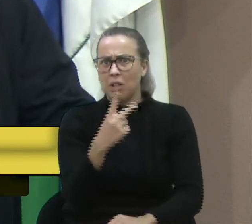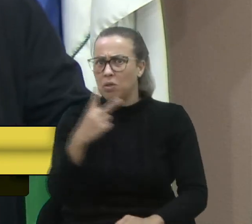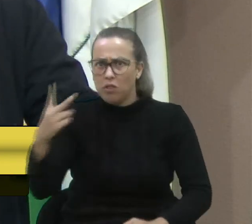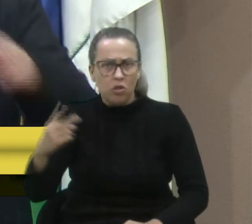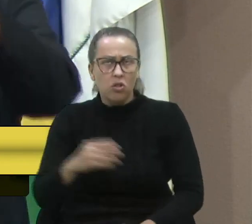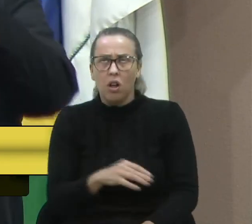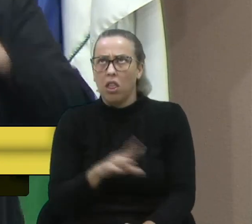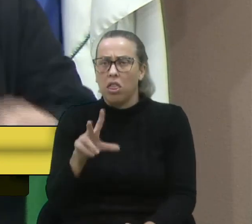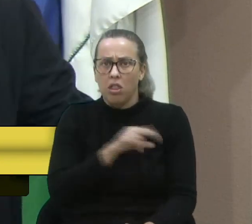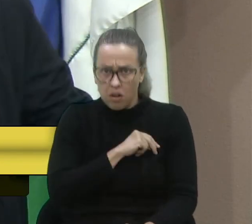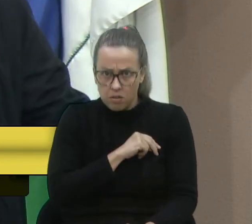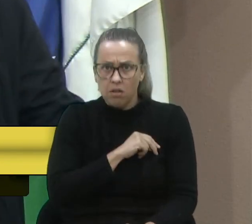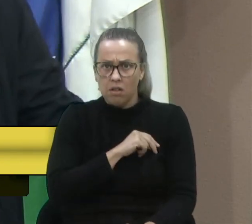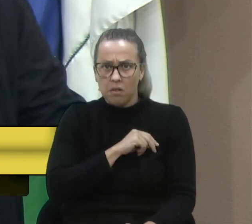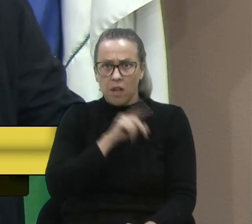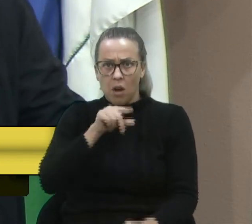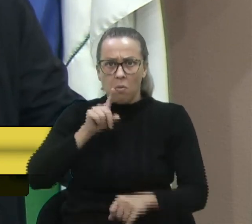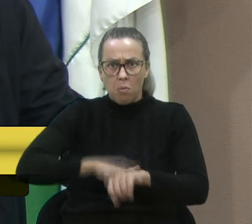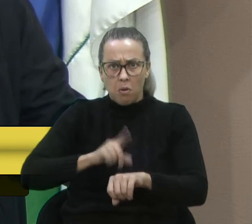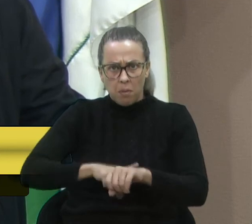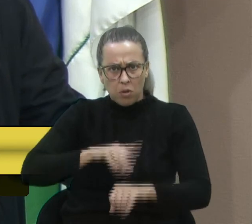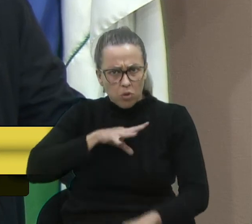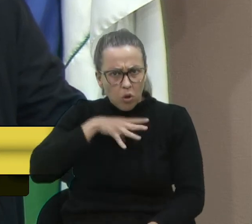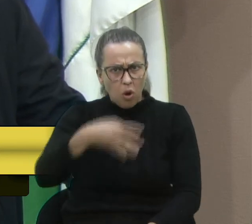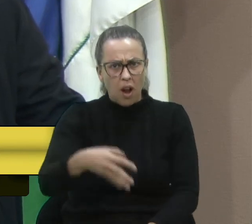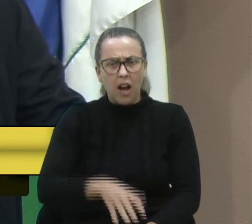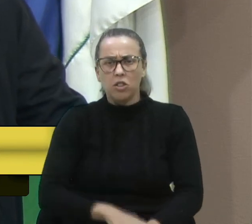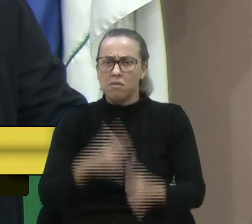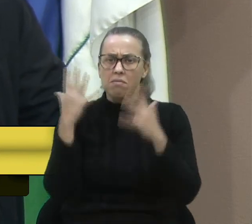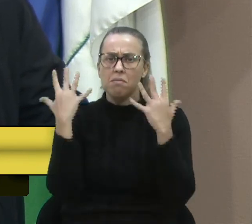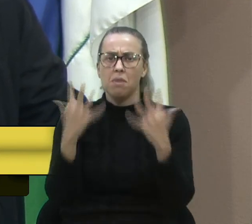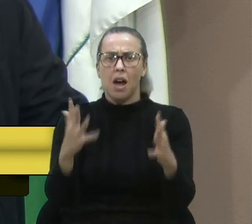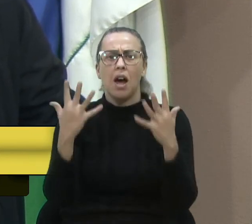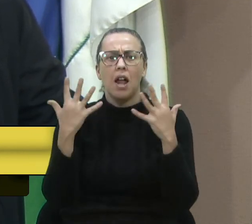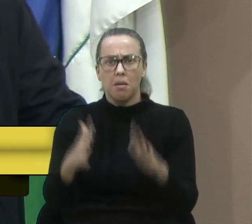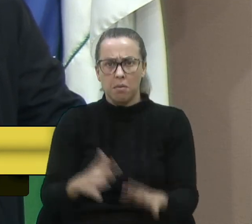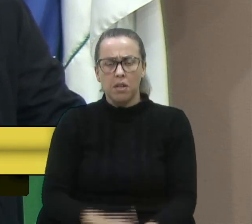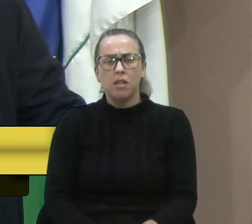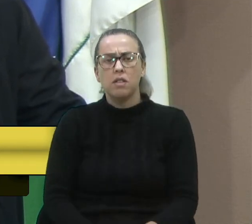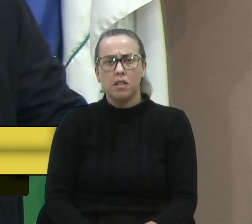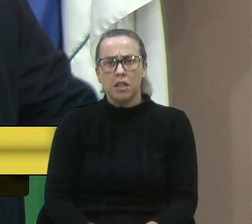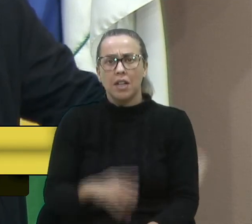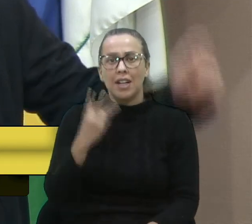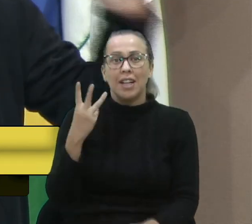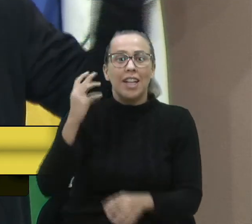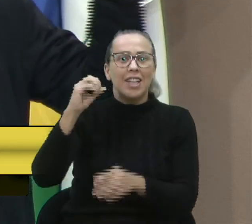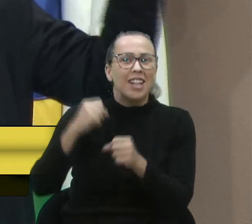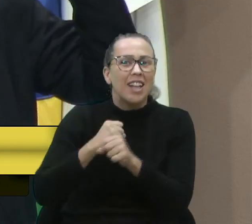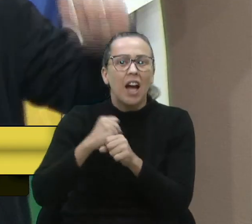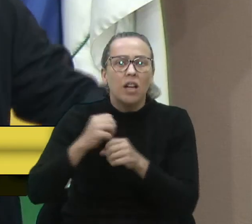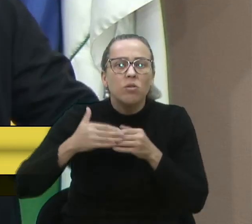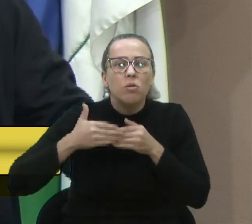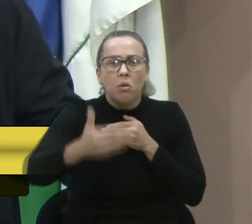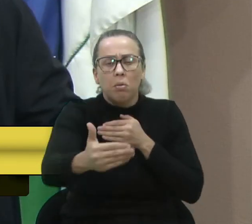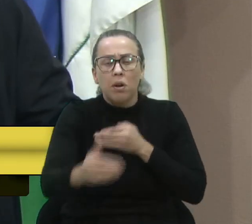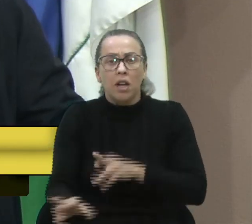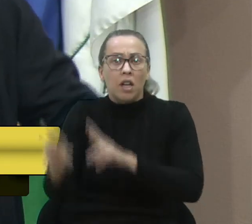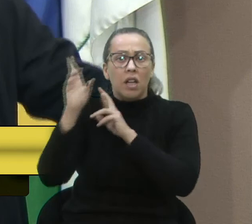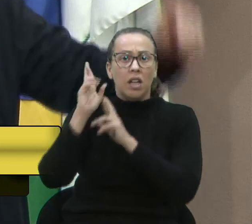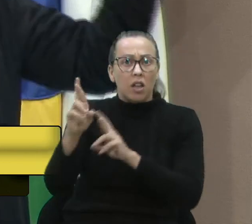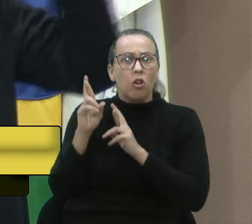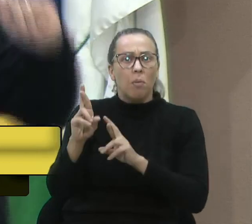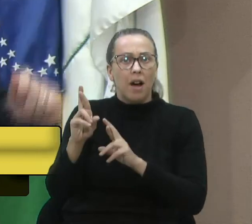coragem, eu estou com o programa ali, Avançar RS. Parabéns, vai ser resolvido por 30 anos. E, quiçá, vereadora Marisol,